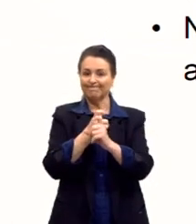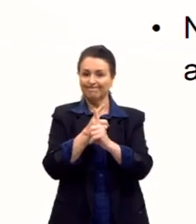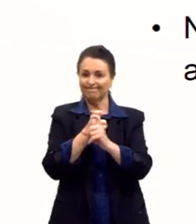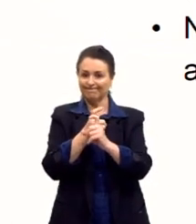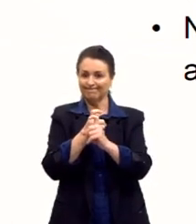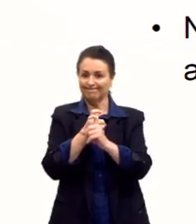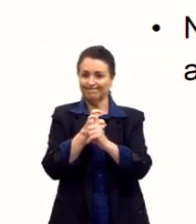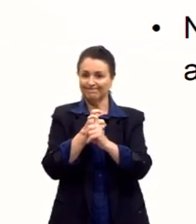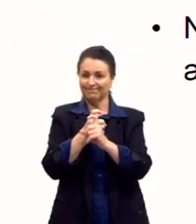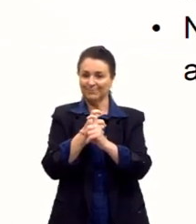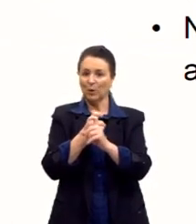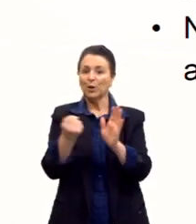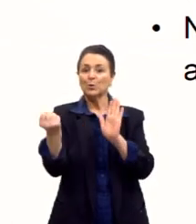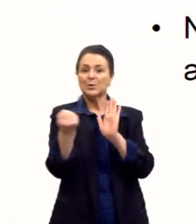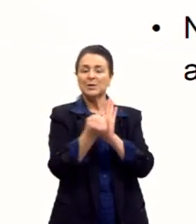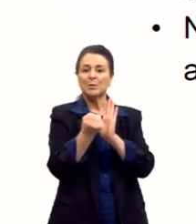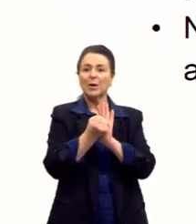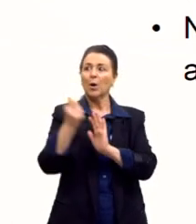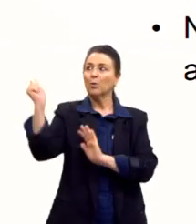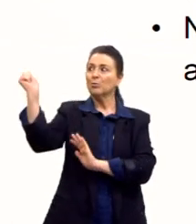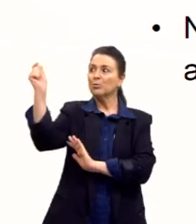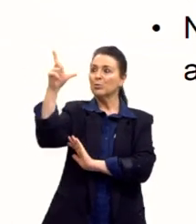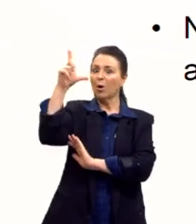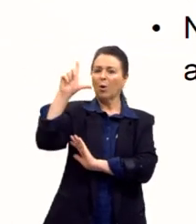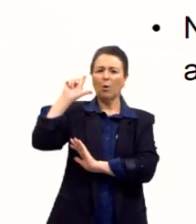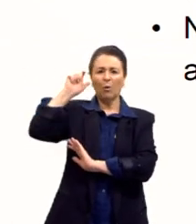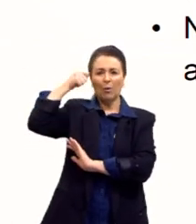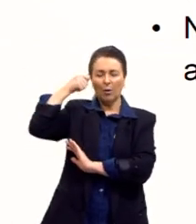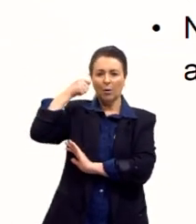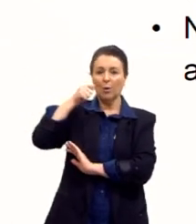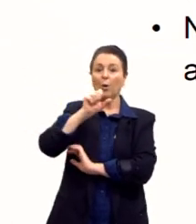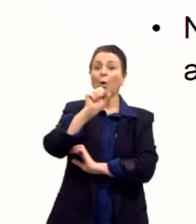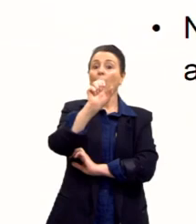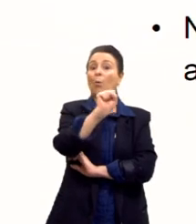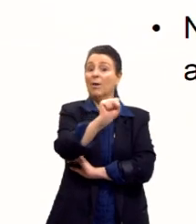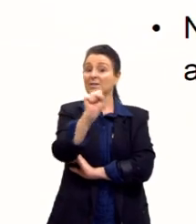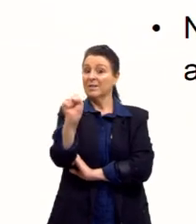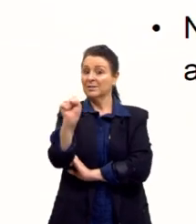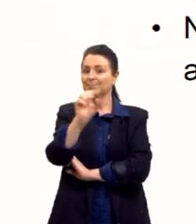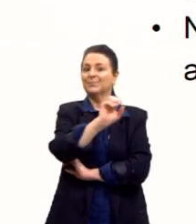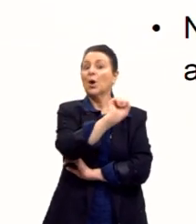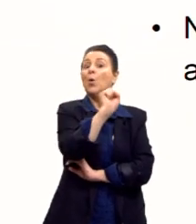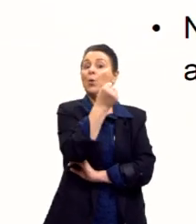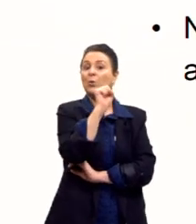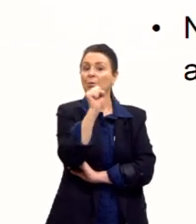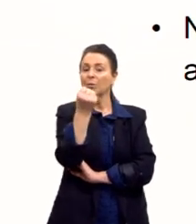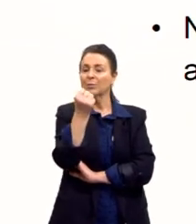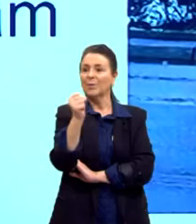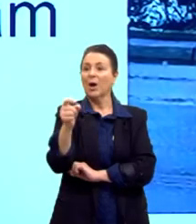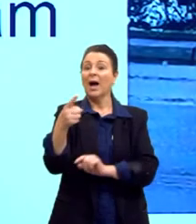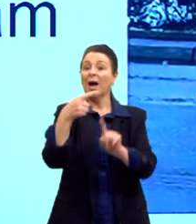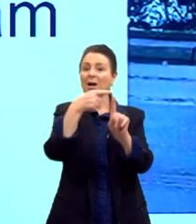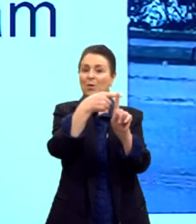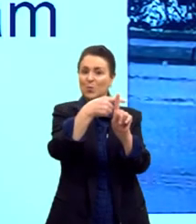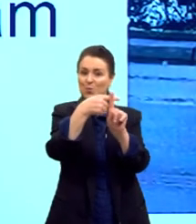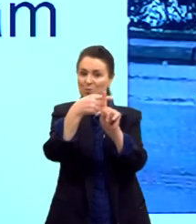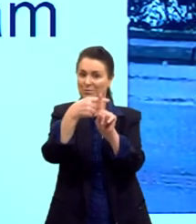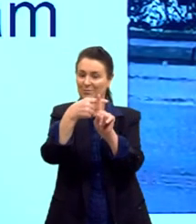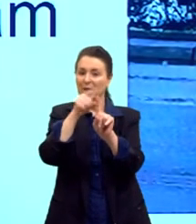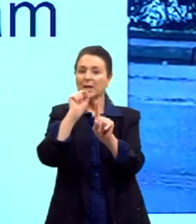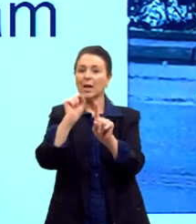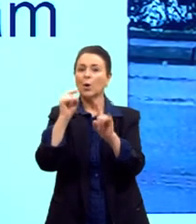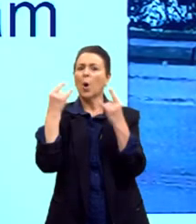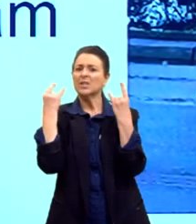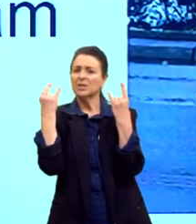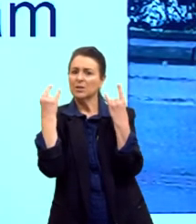neonazismo. O Sol Negro, por exemplo, o SS, 8-8, essa cruz aqui. E quem gosta de